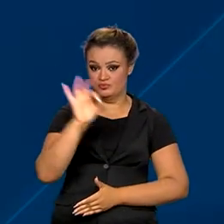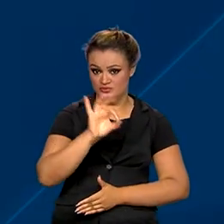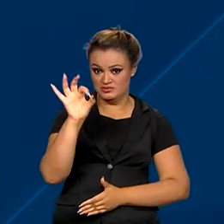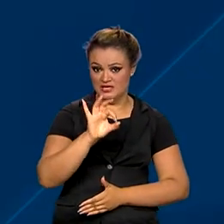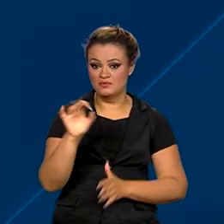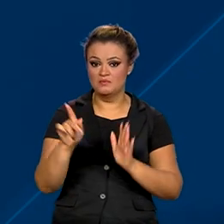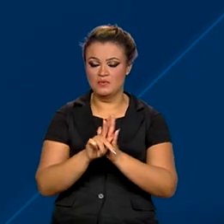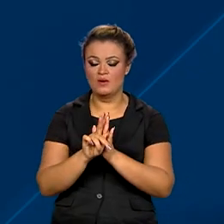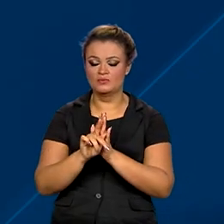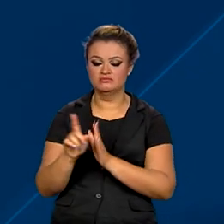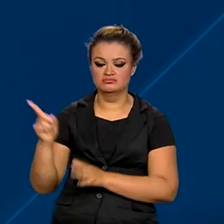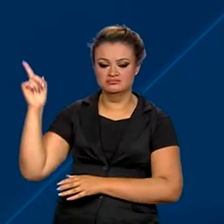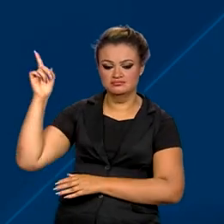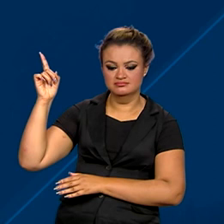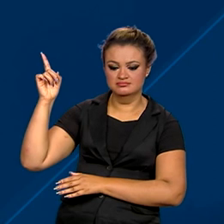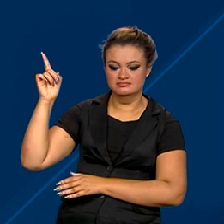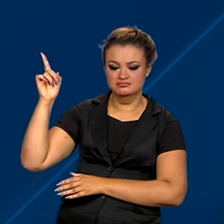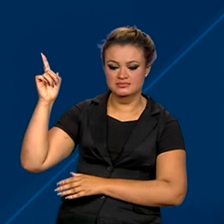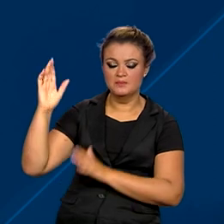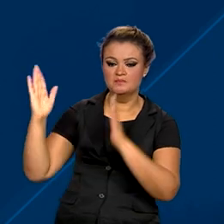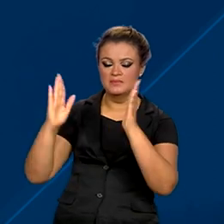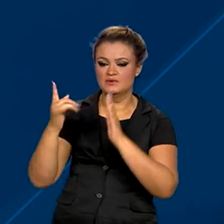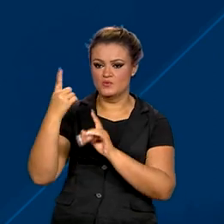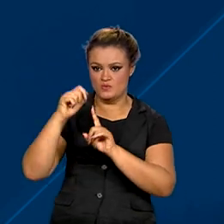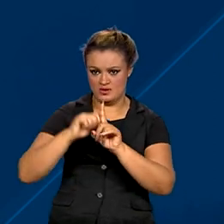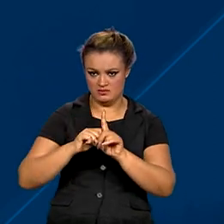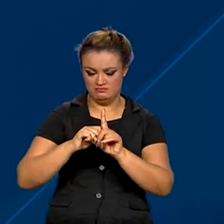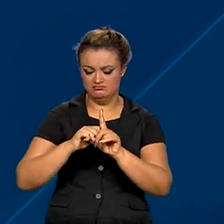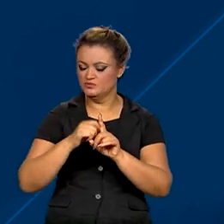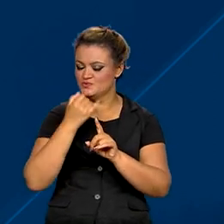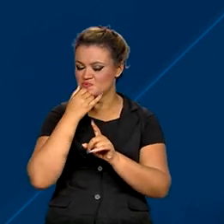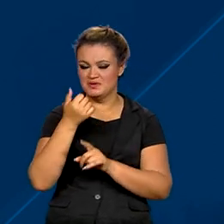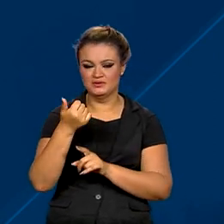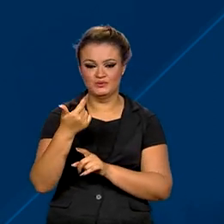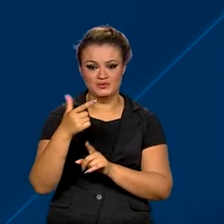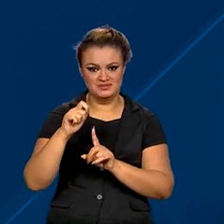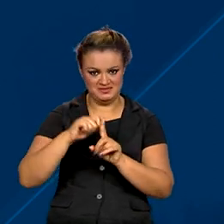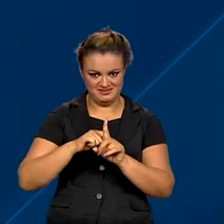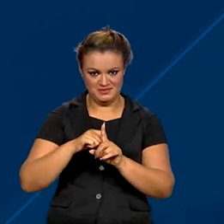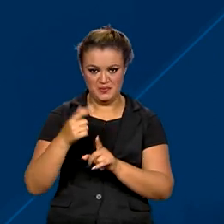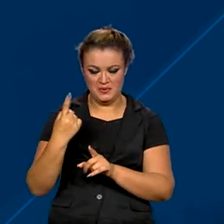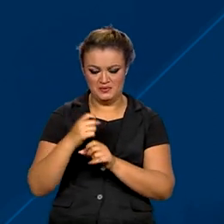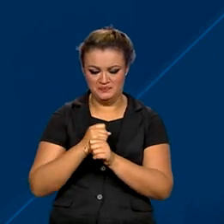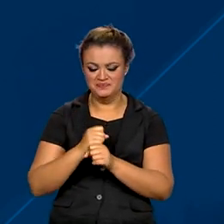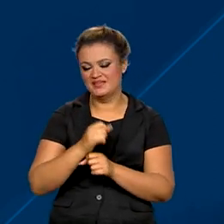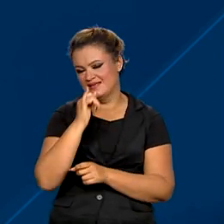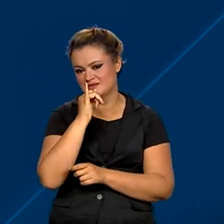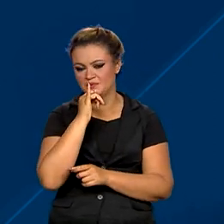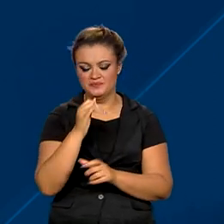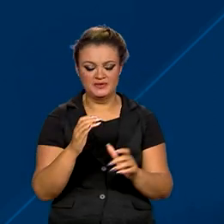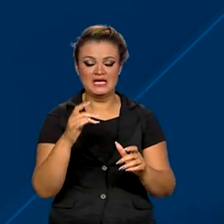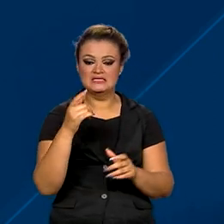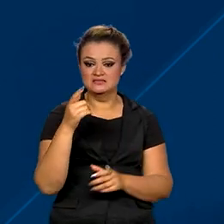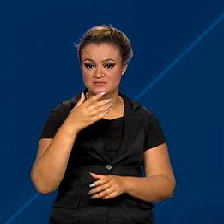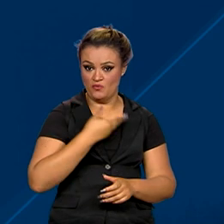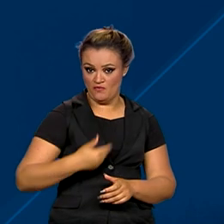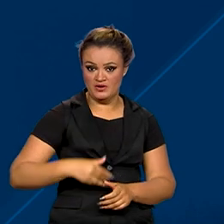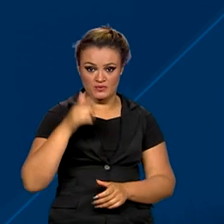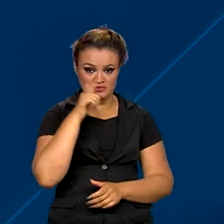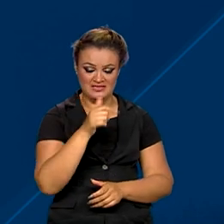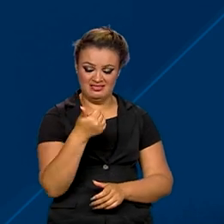crescimento da receita nos últimos 12 meses. Ou seja, se o governo arrecadar R$ 10 bilhões